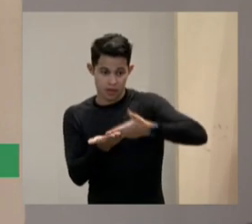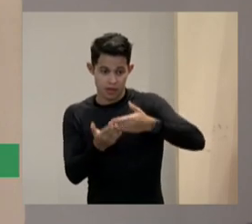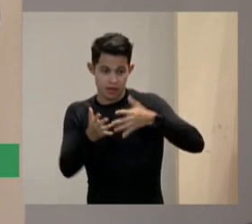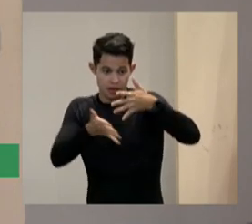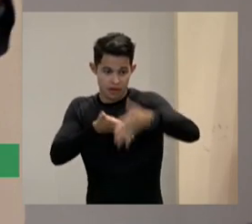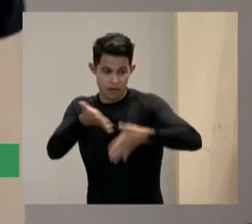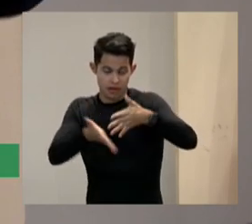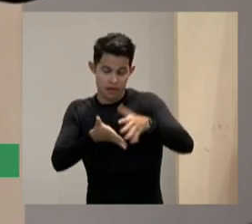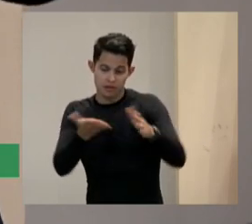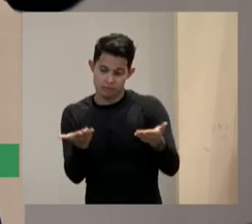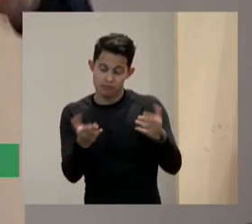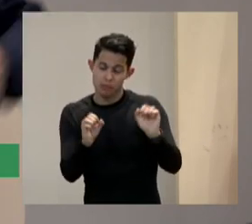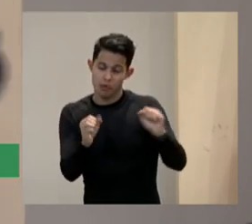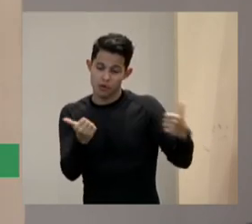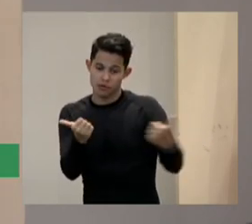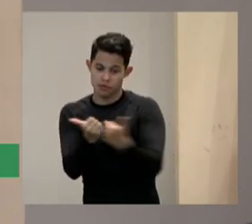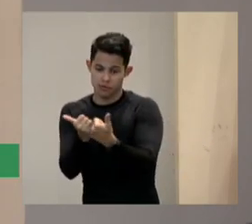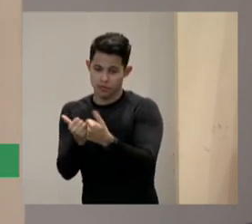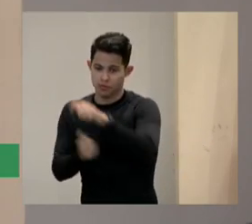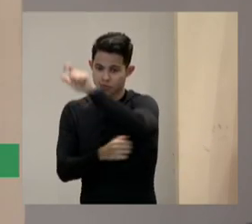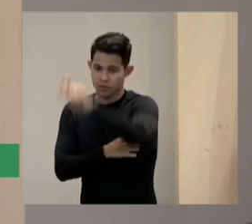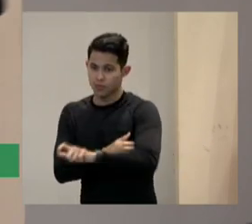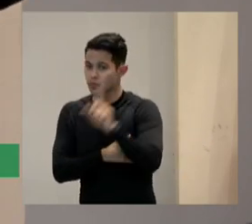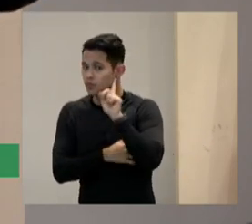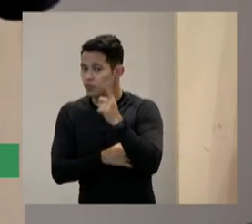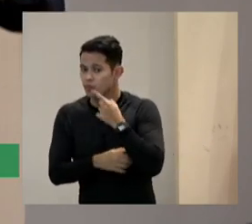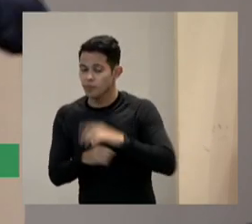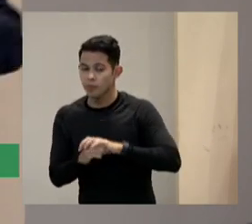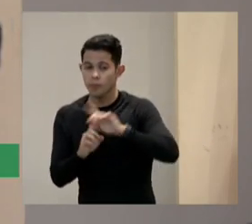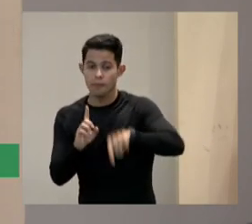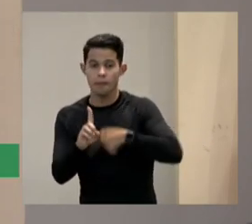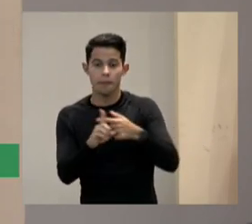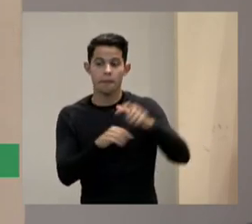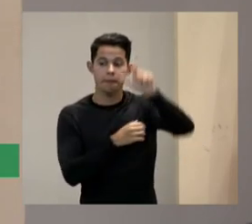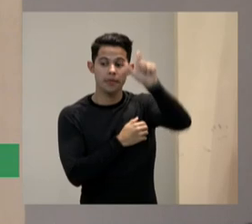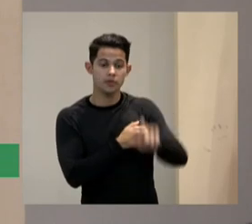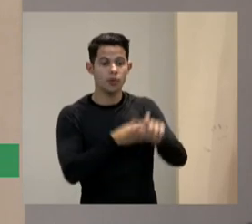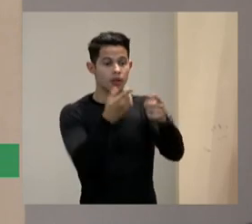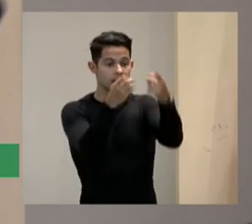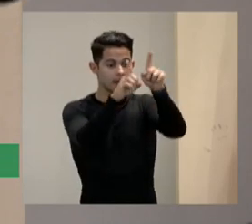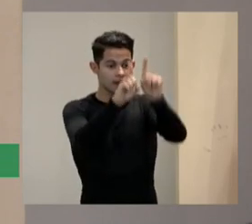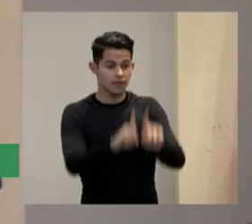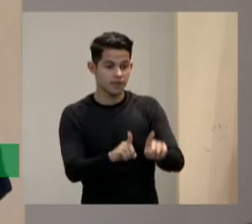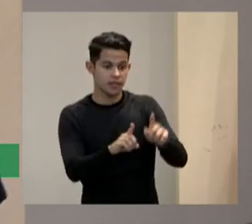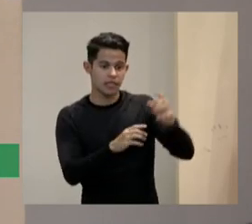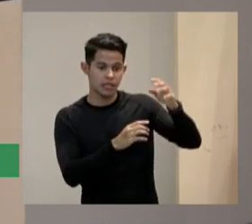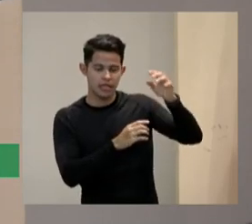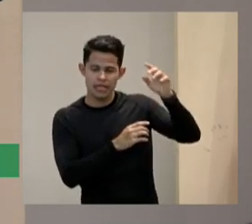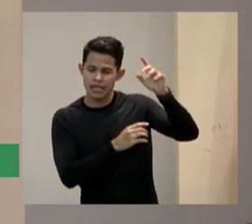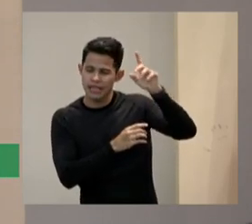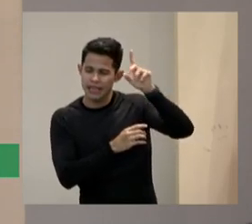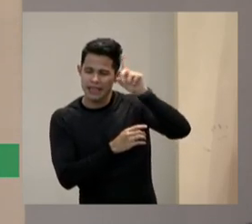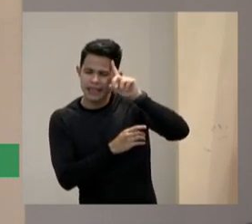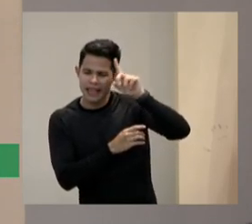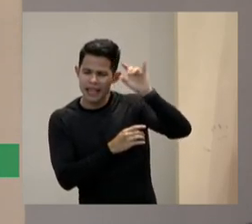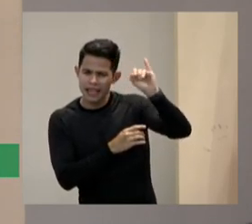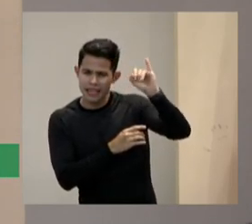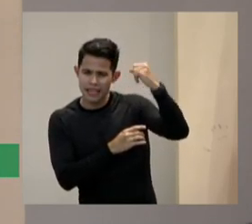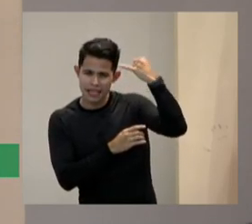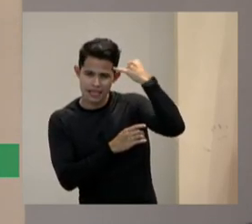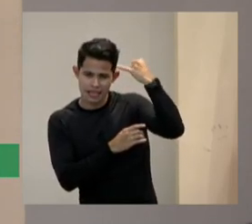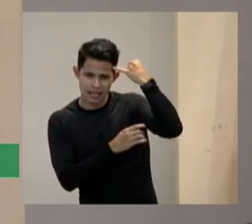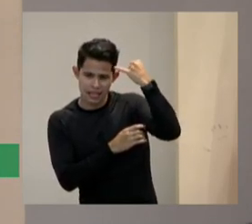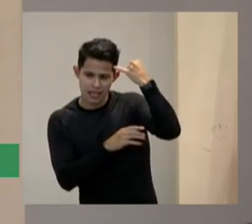lectura tá bom se eu tenho uma pessoa com deficiência intelectual eu tenho que dar os conteúdos de uma forma mais